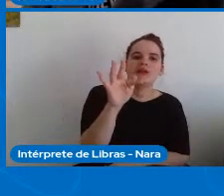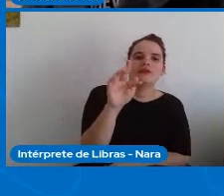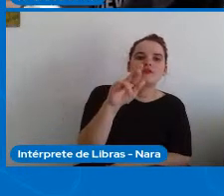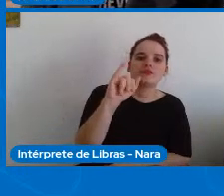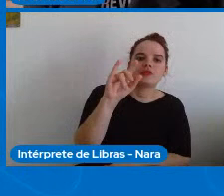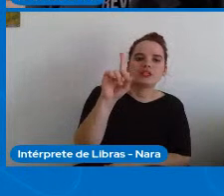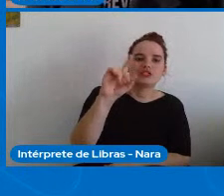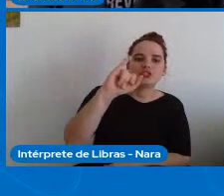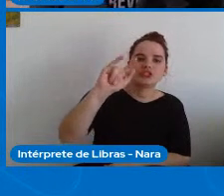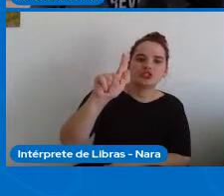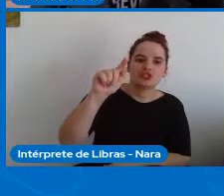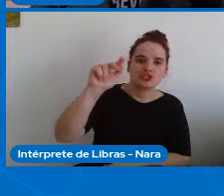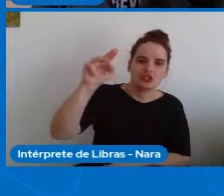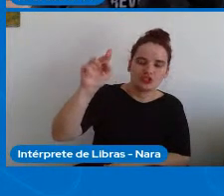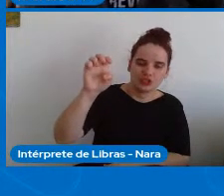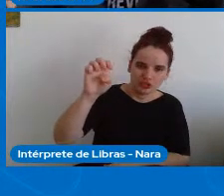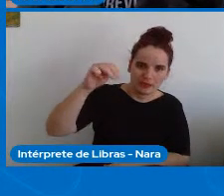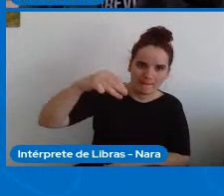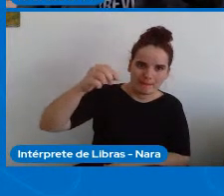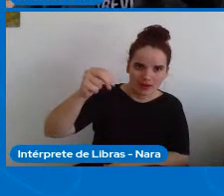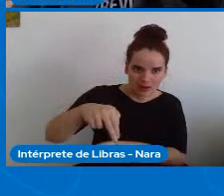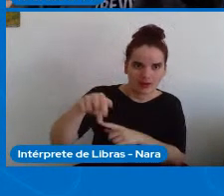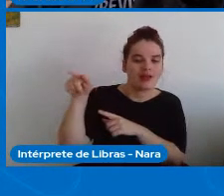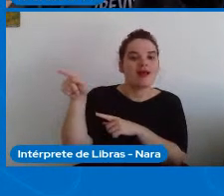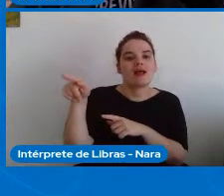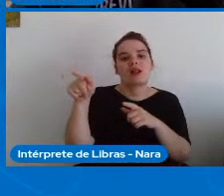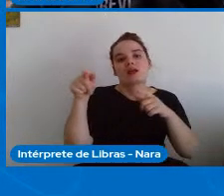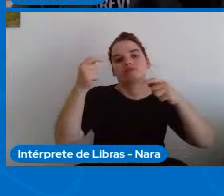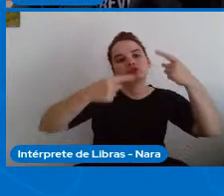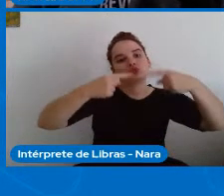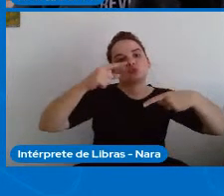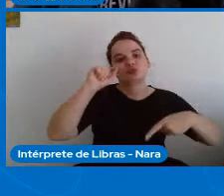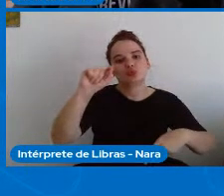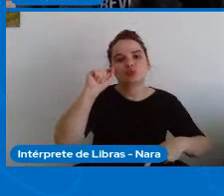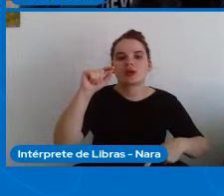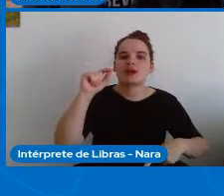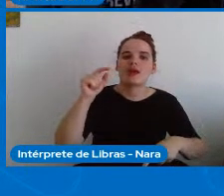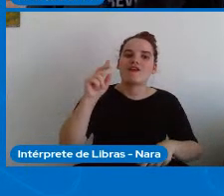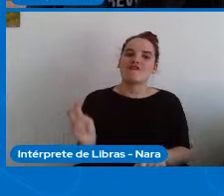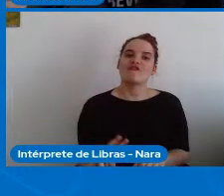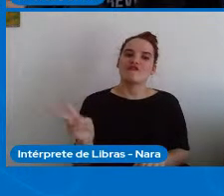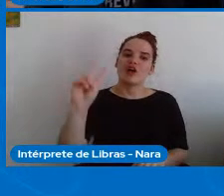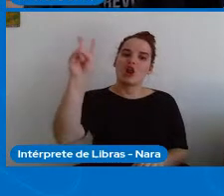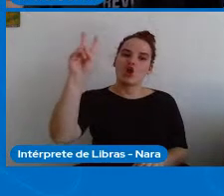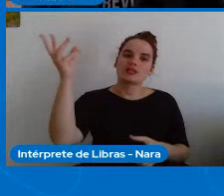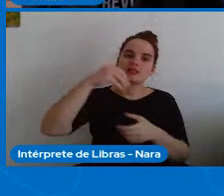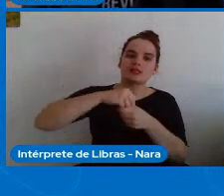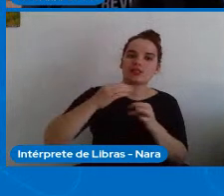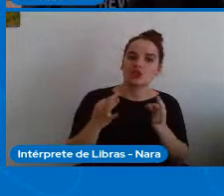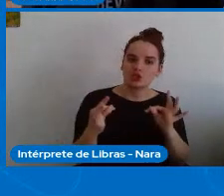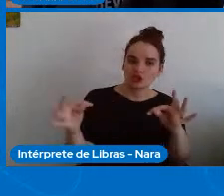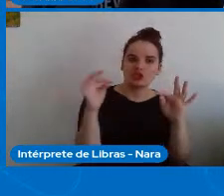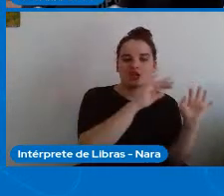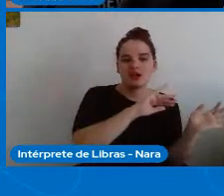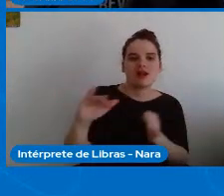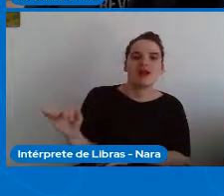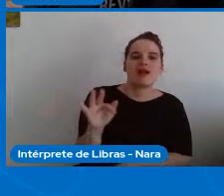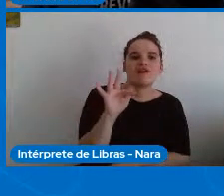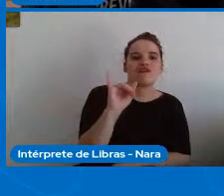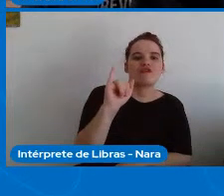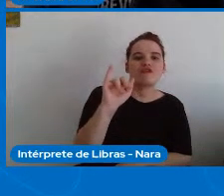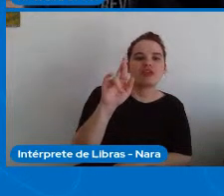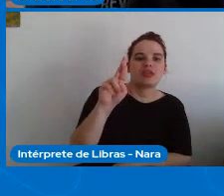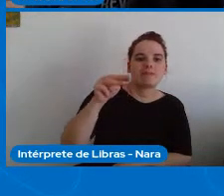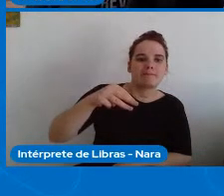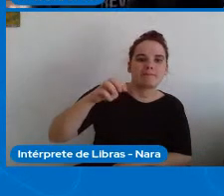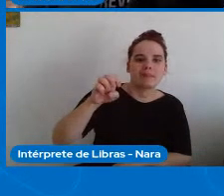sobre valores humanos em tecnologia a nossa responsabilidade de lidar com eles o Andrew Finberg que discute filosofia da